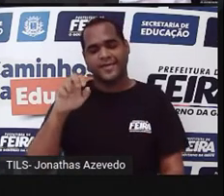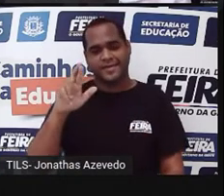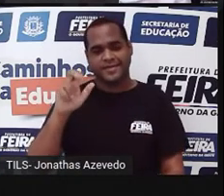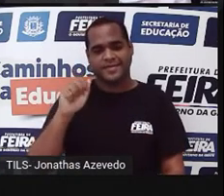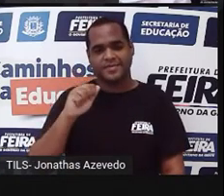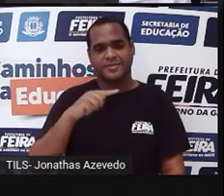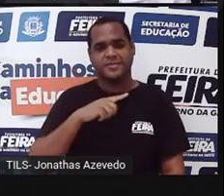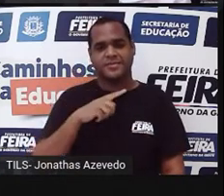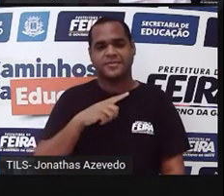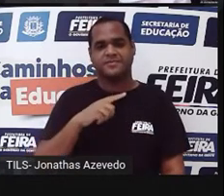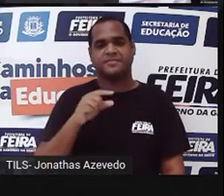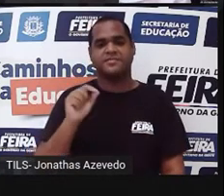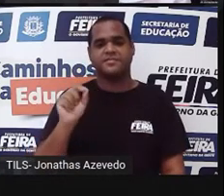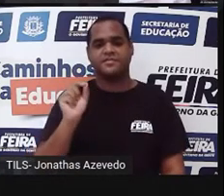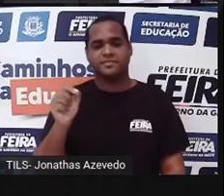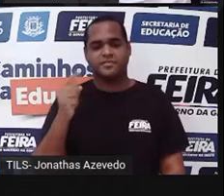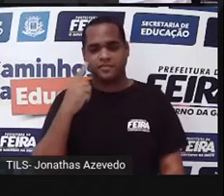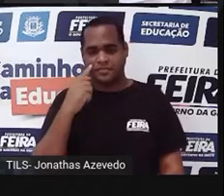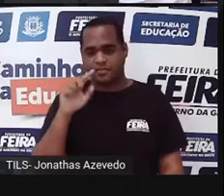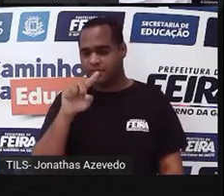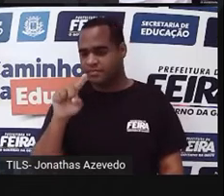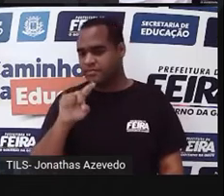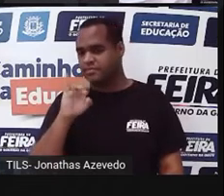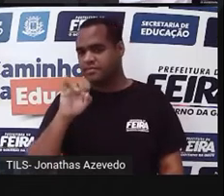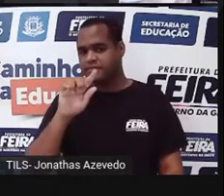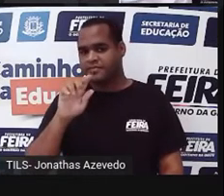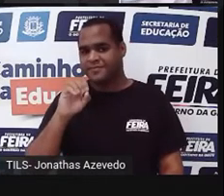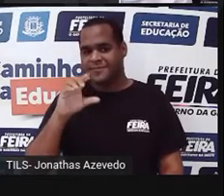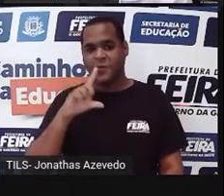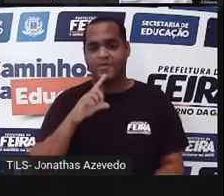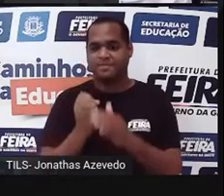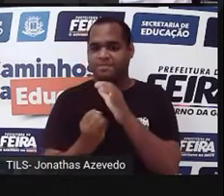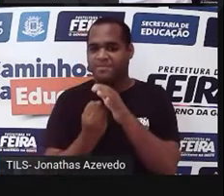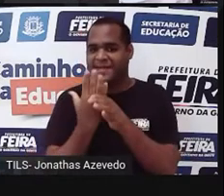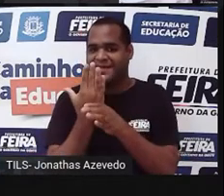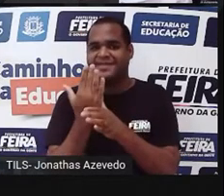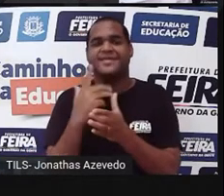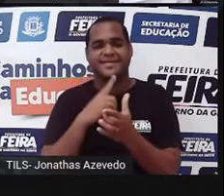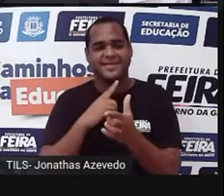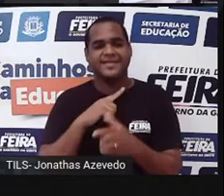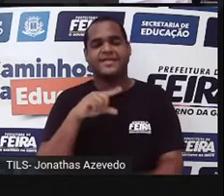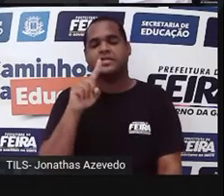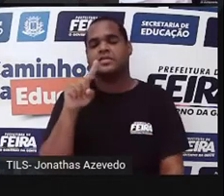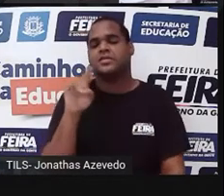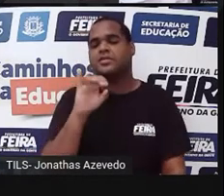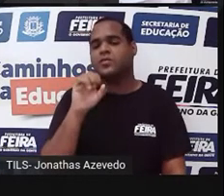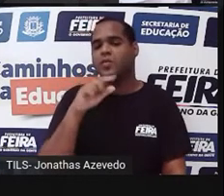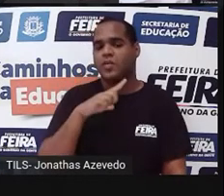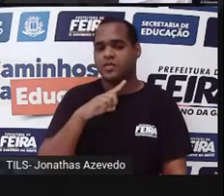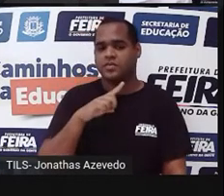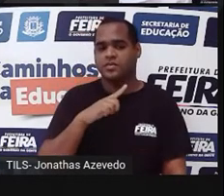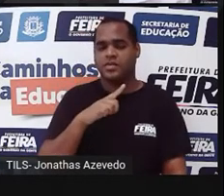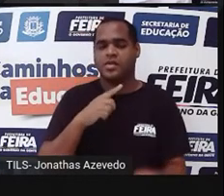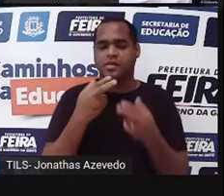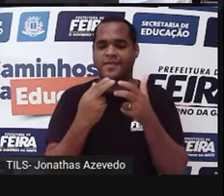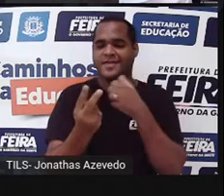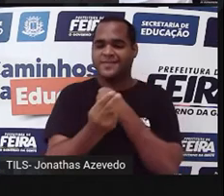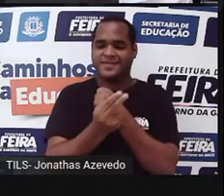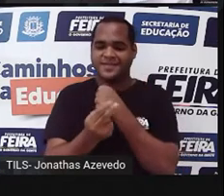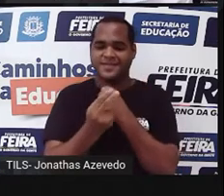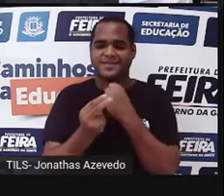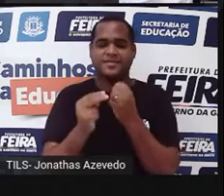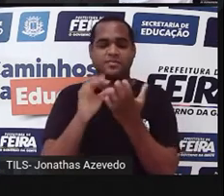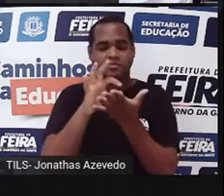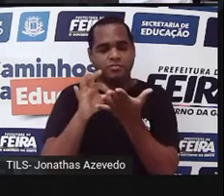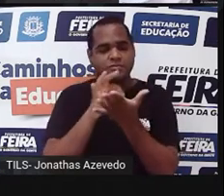fecunda essa osfera, um zigotozinho é formado e esse zigoto ele vai estar protegido dentro de uma semente.